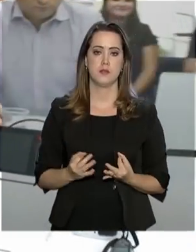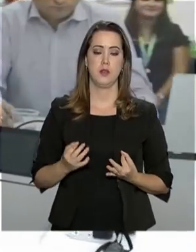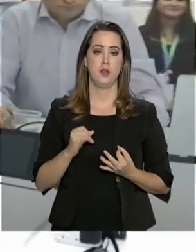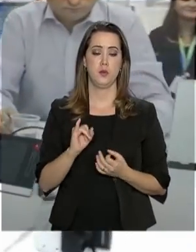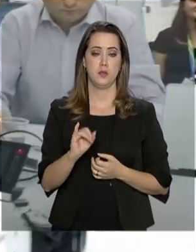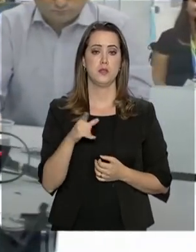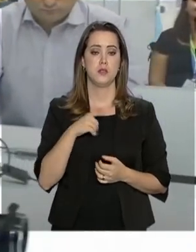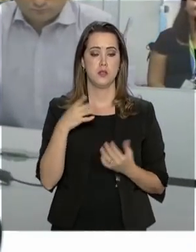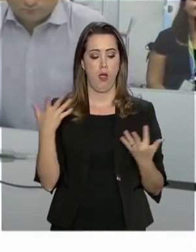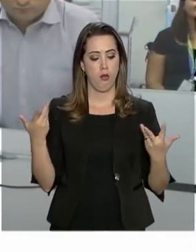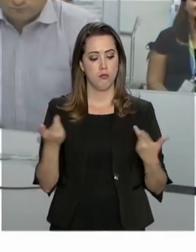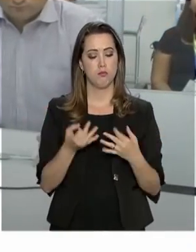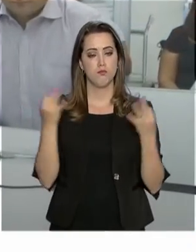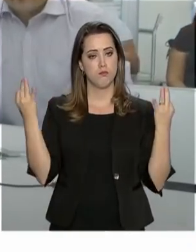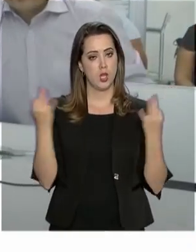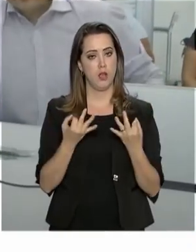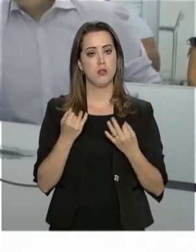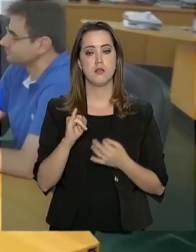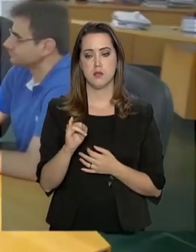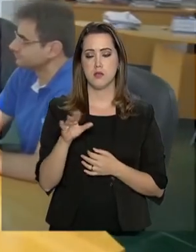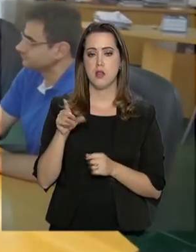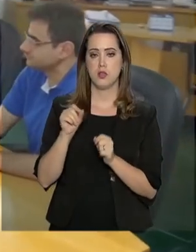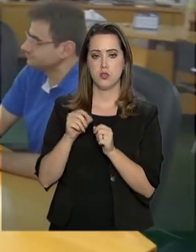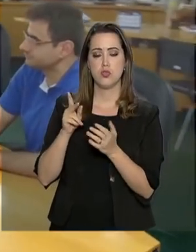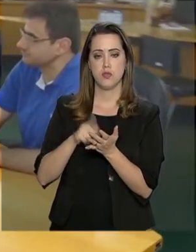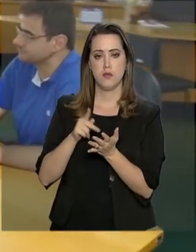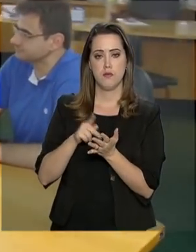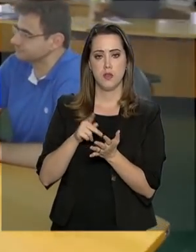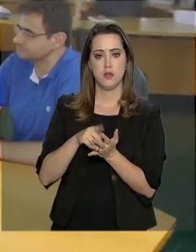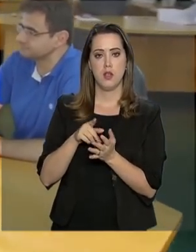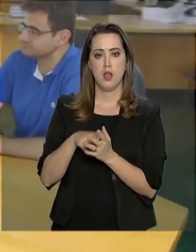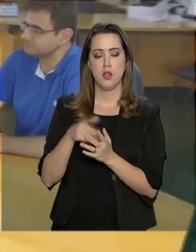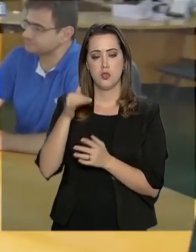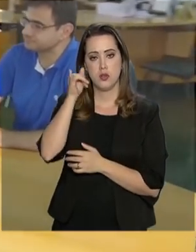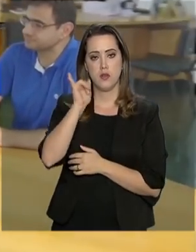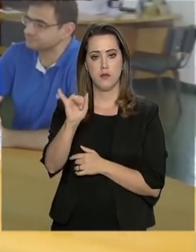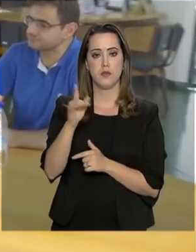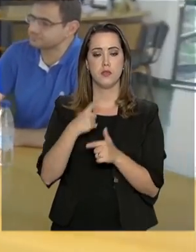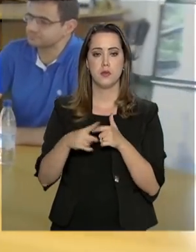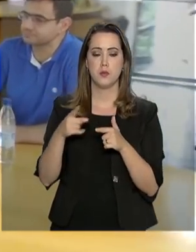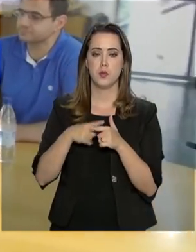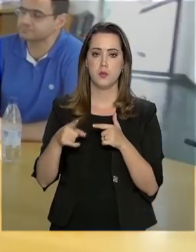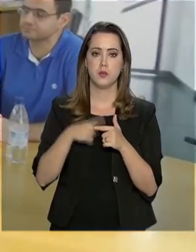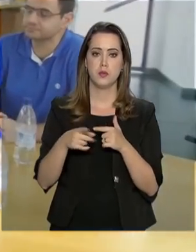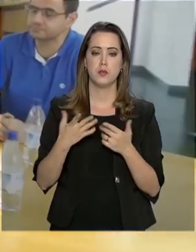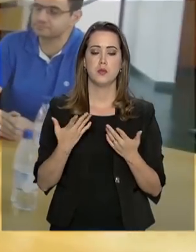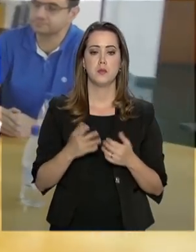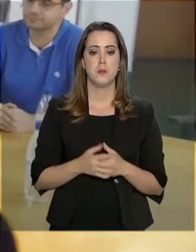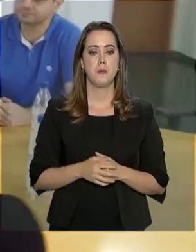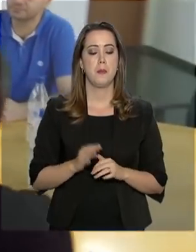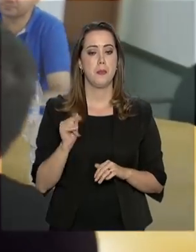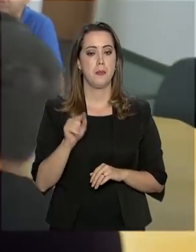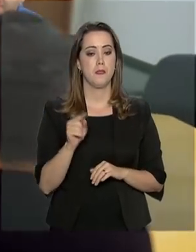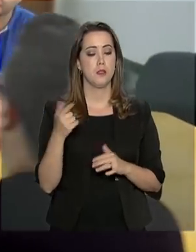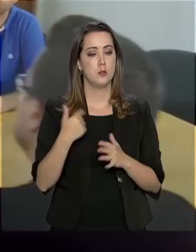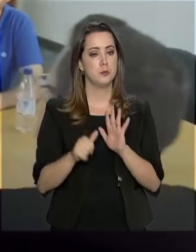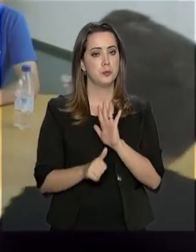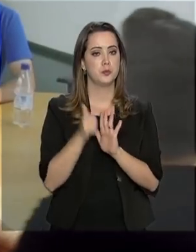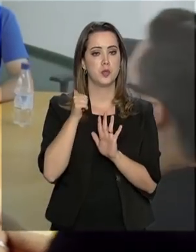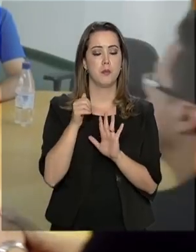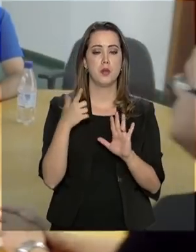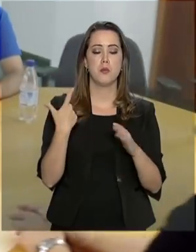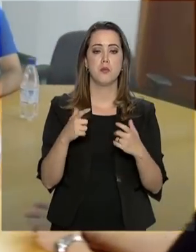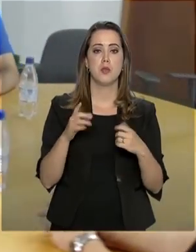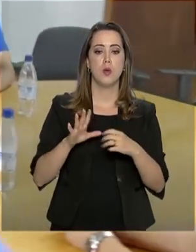segurança é efetivo, ou seja, se ele realmente é capaz de evitar um acidente, uma tragédia. Essa é a primeira